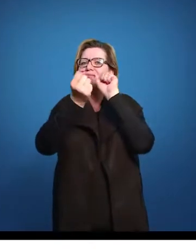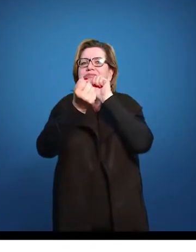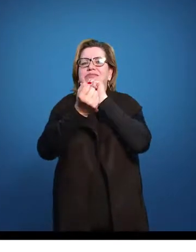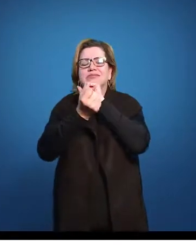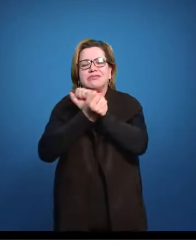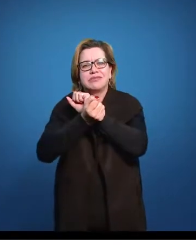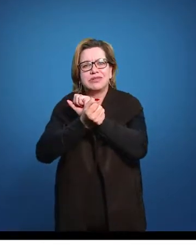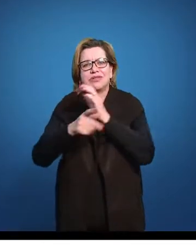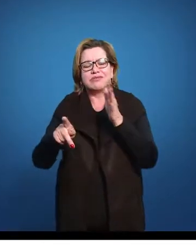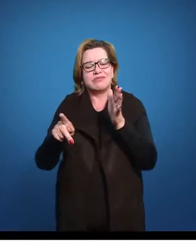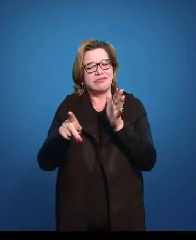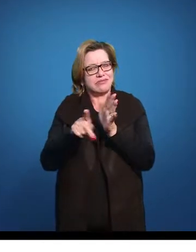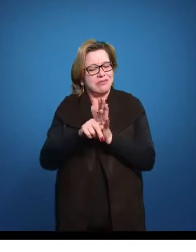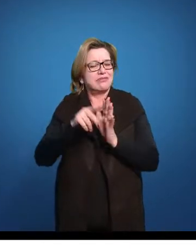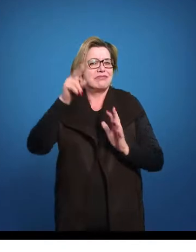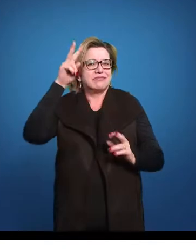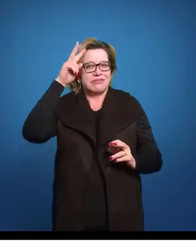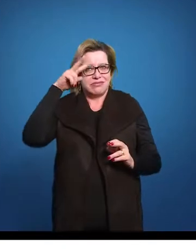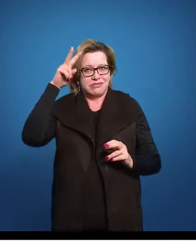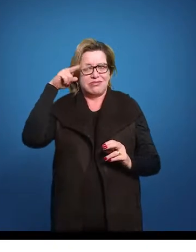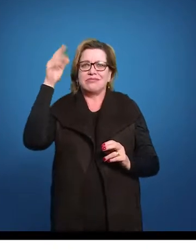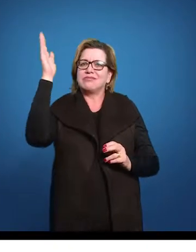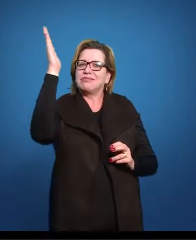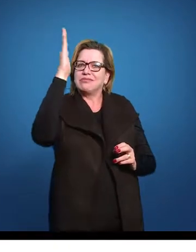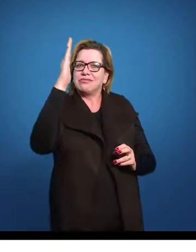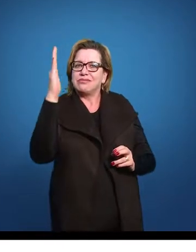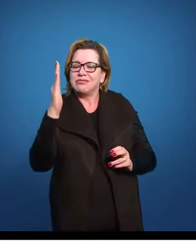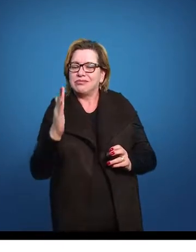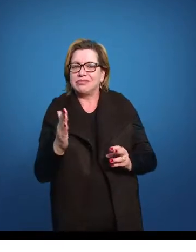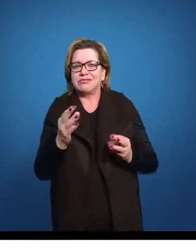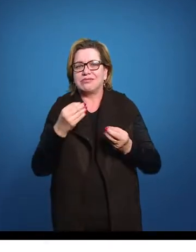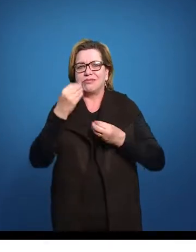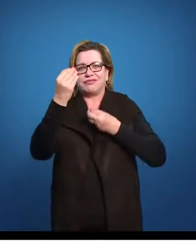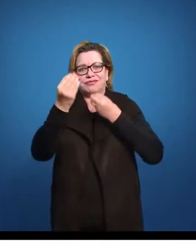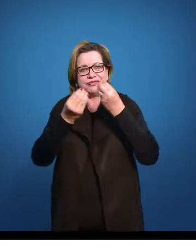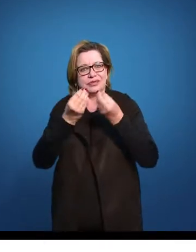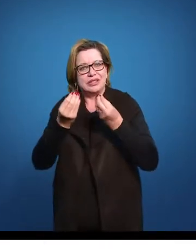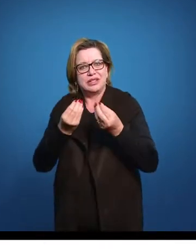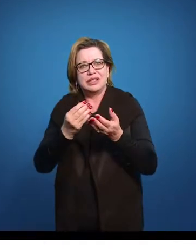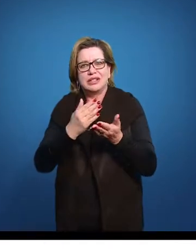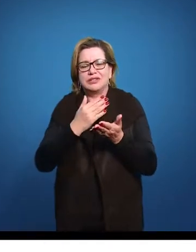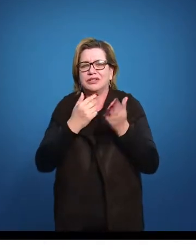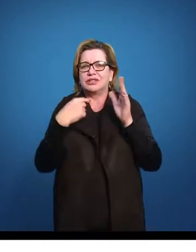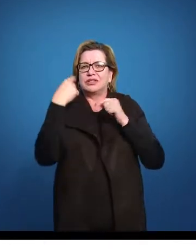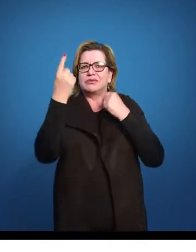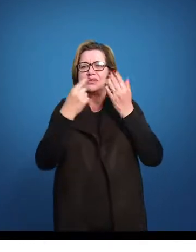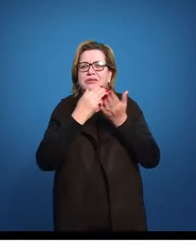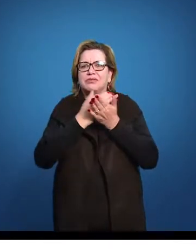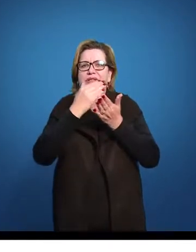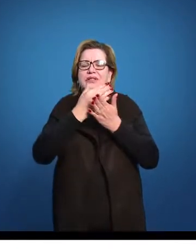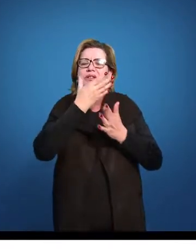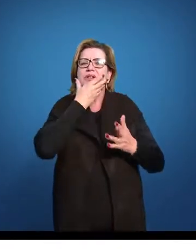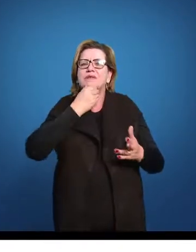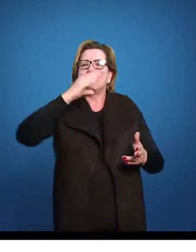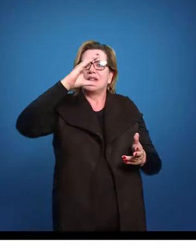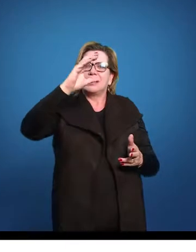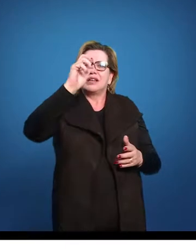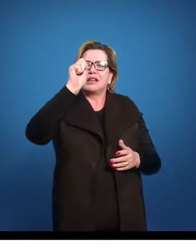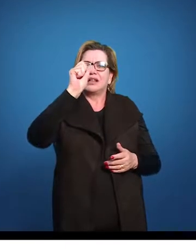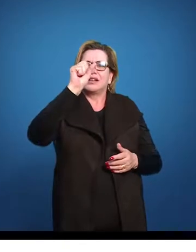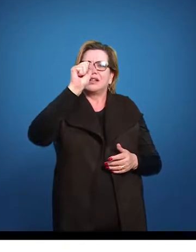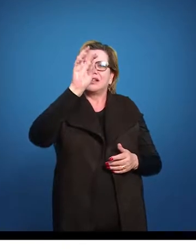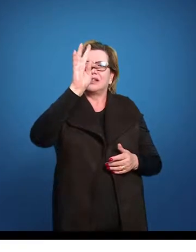calo na história da nossa história brasileira, que é a escravidão, com o Castro Alves um pouco depois.